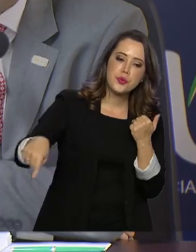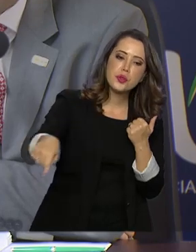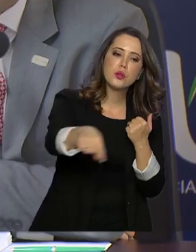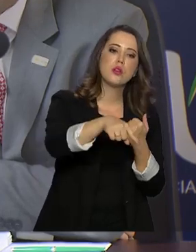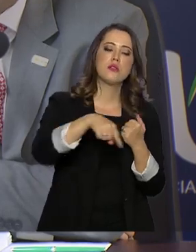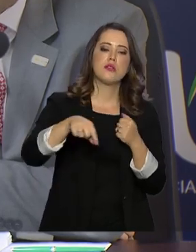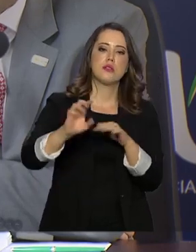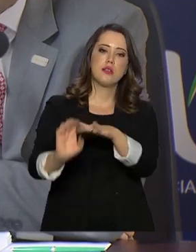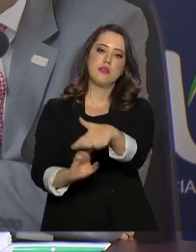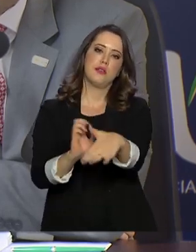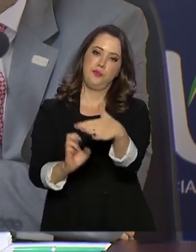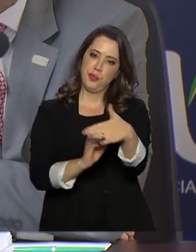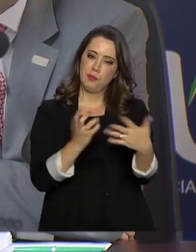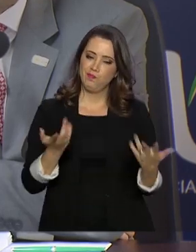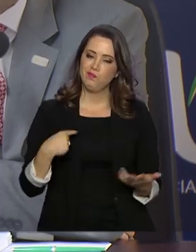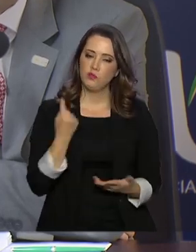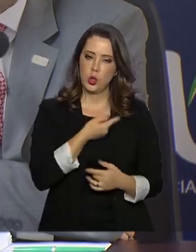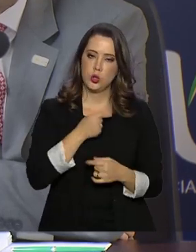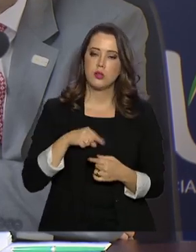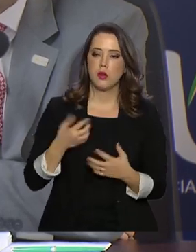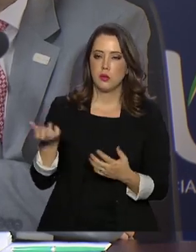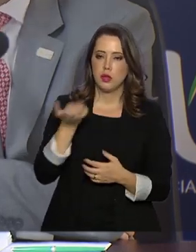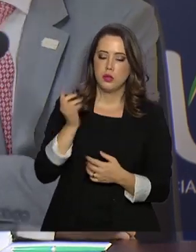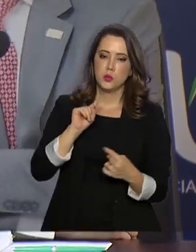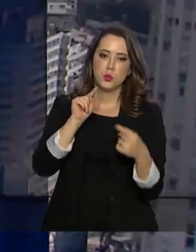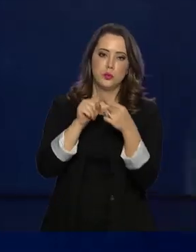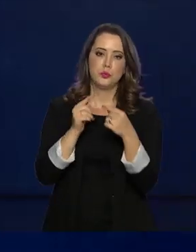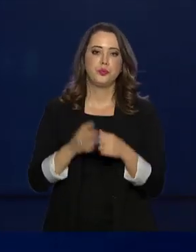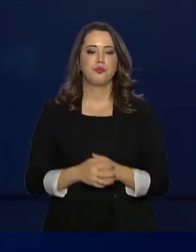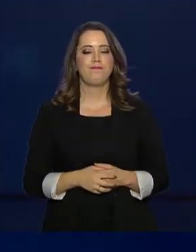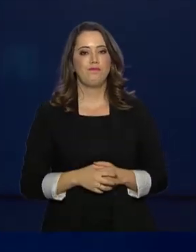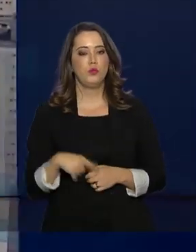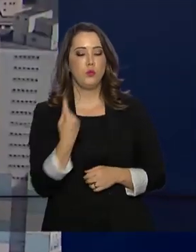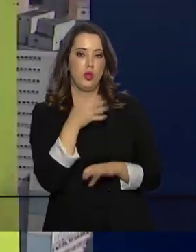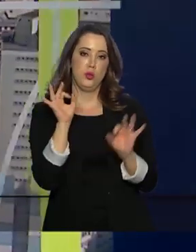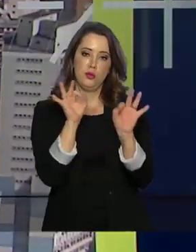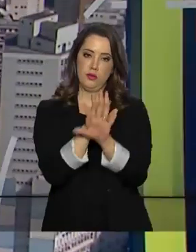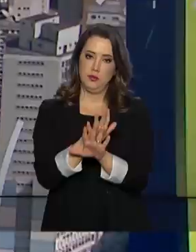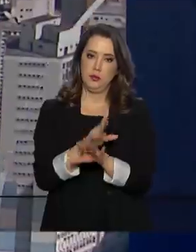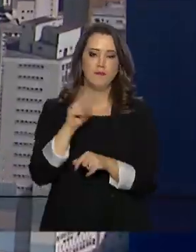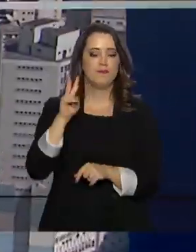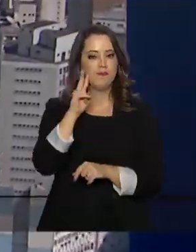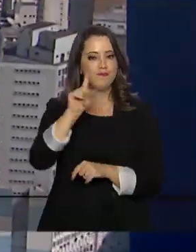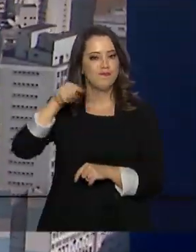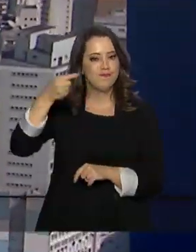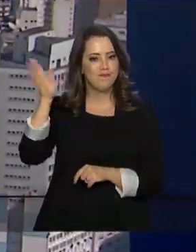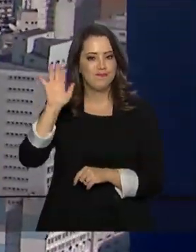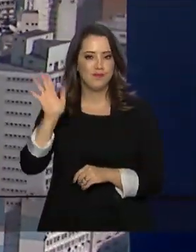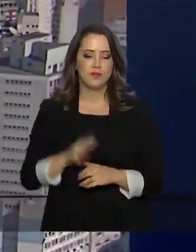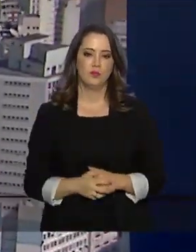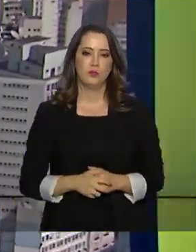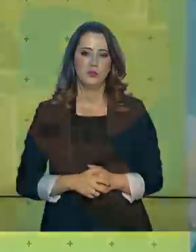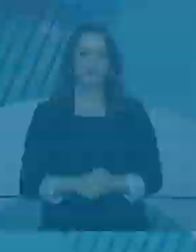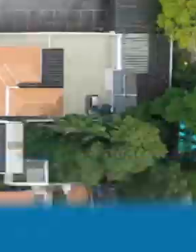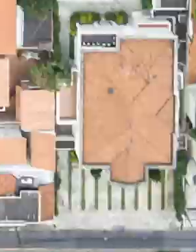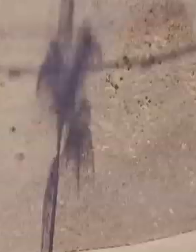mas é o que nós temos estabelecido como meta. Nós ficamos por aqui. Até a próxima edição.